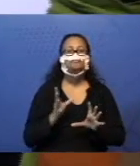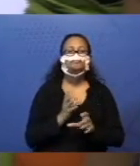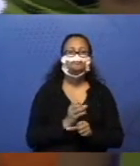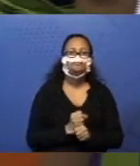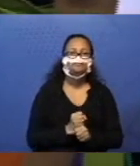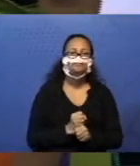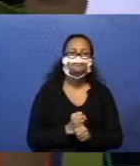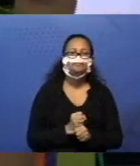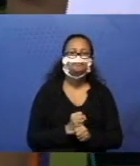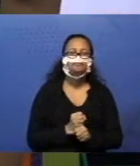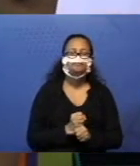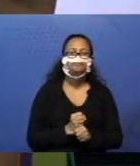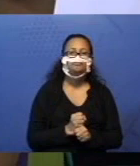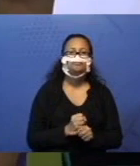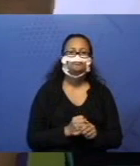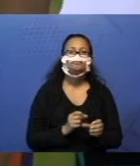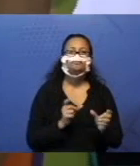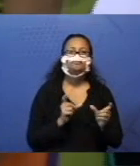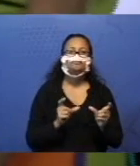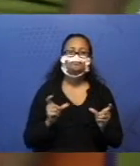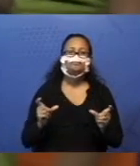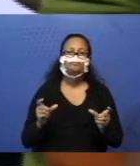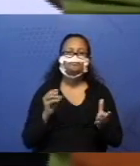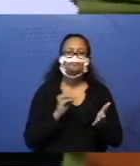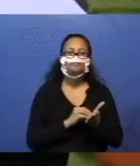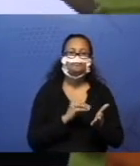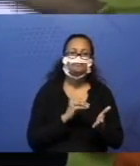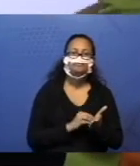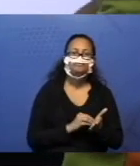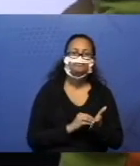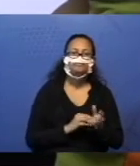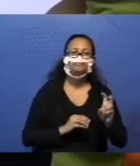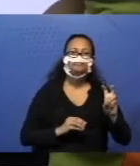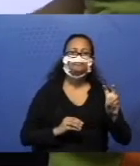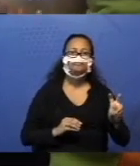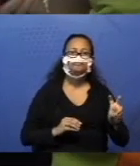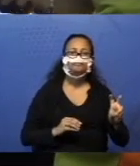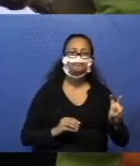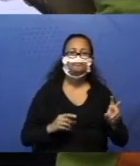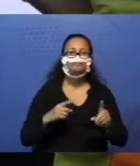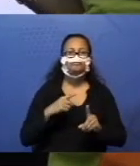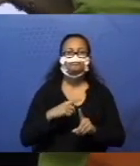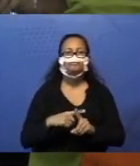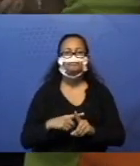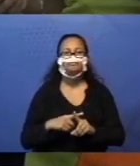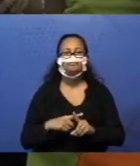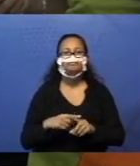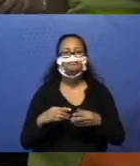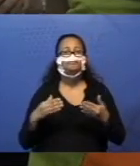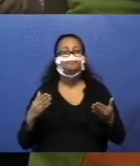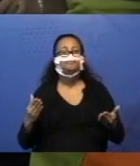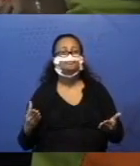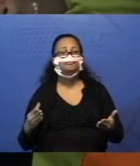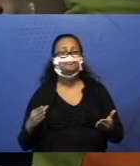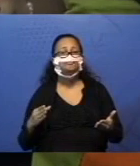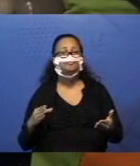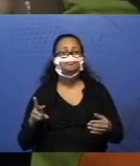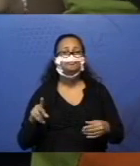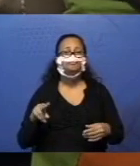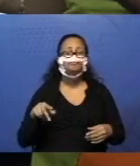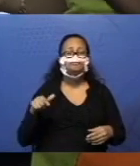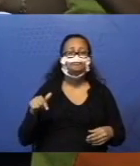parcelas que faltam. Cinco mais quanto é igual a sete? Cinco,